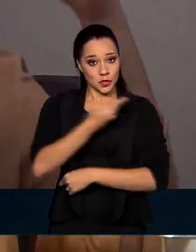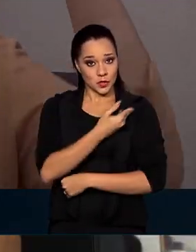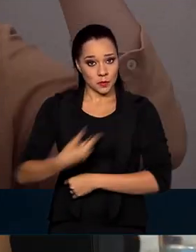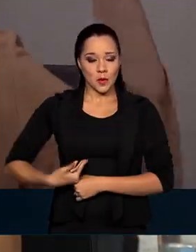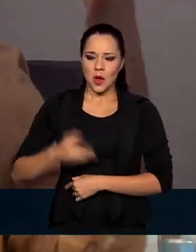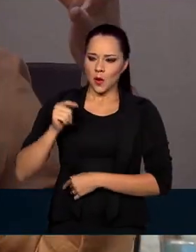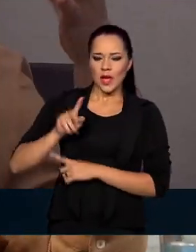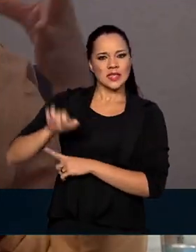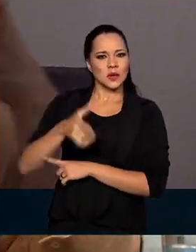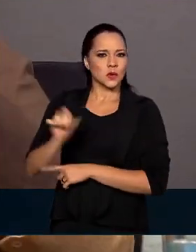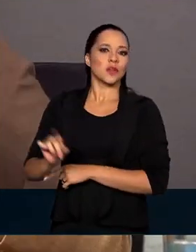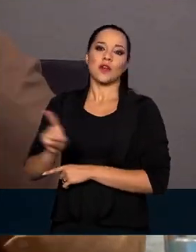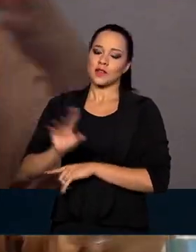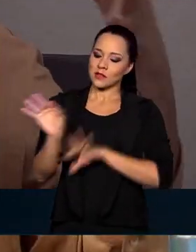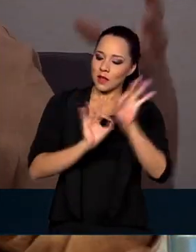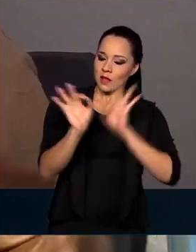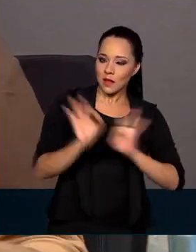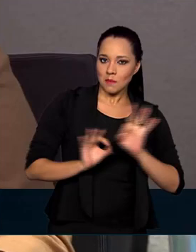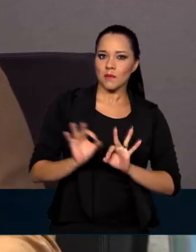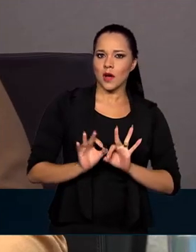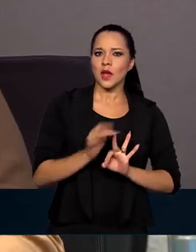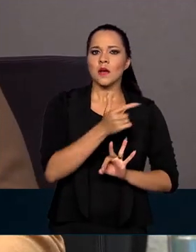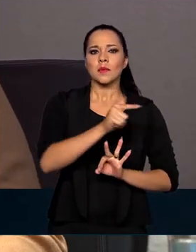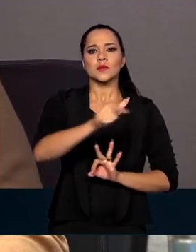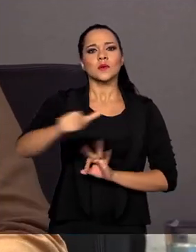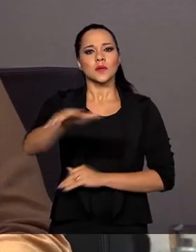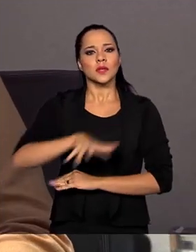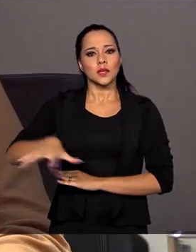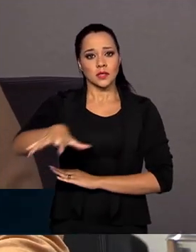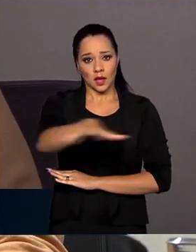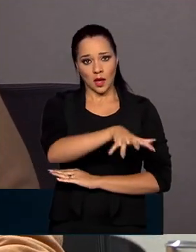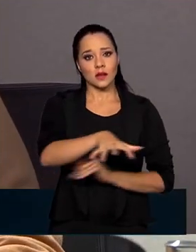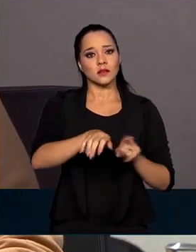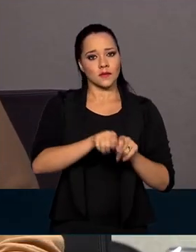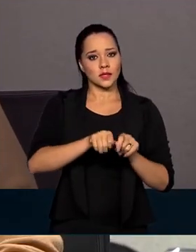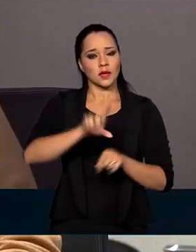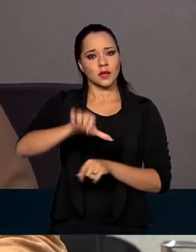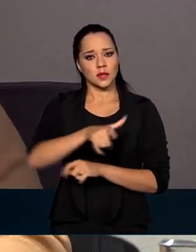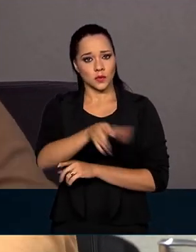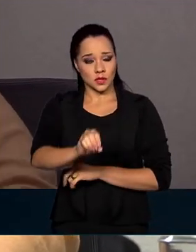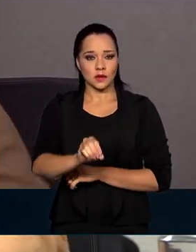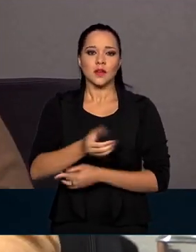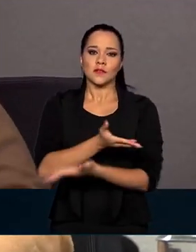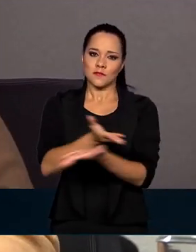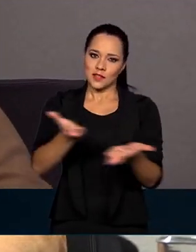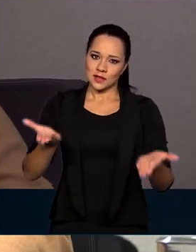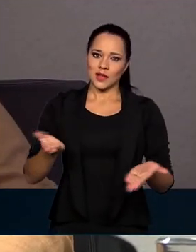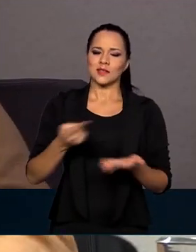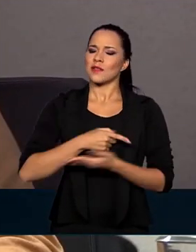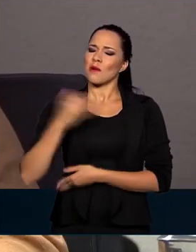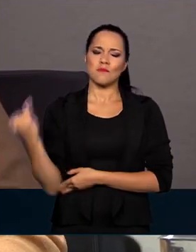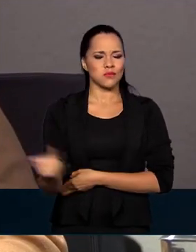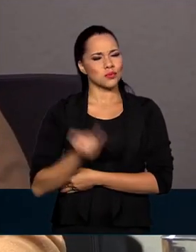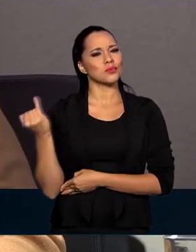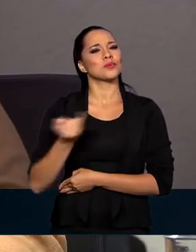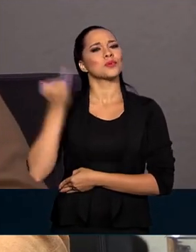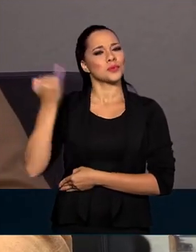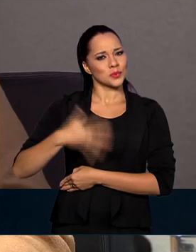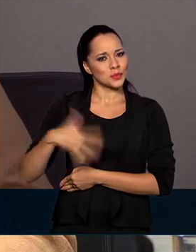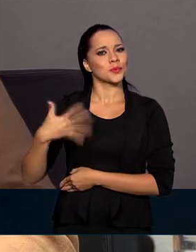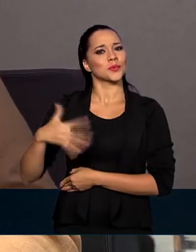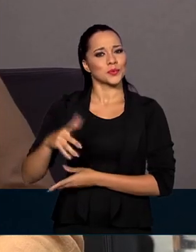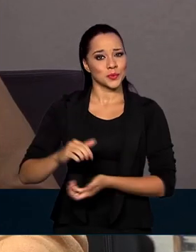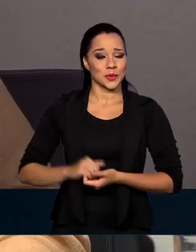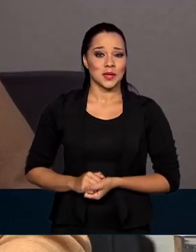executa, mas nós construímos para as demais áreas executarem. E vocês serão, assim, de uma importância muito grande,